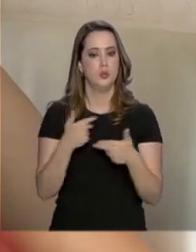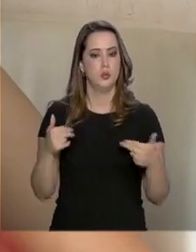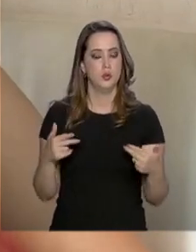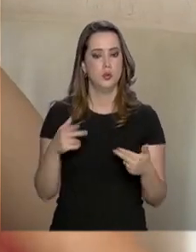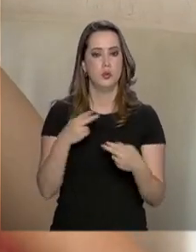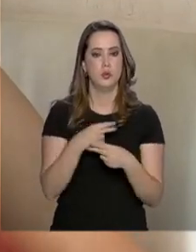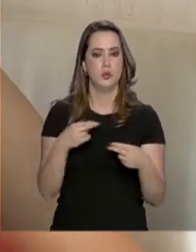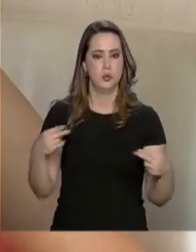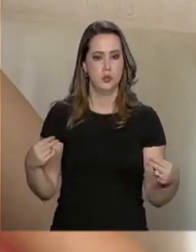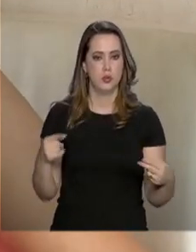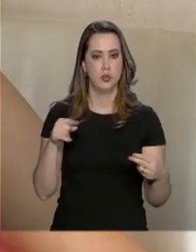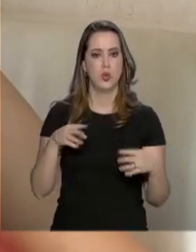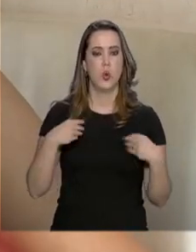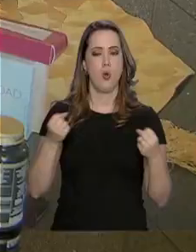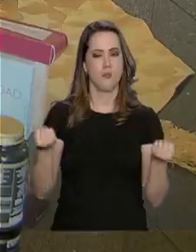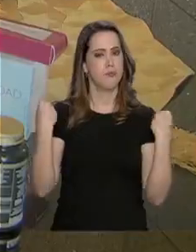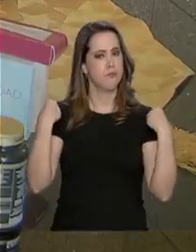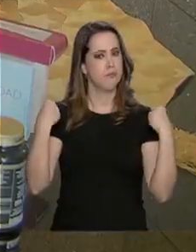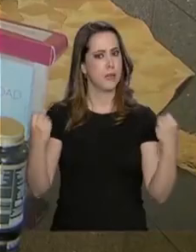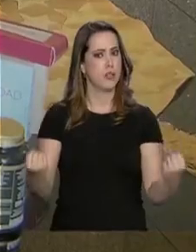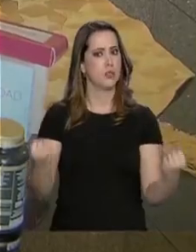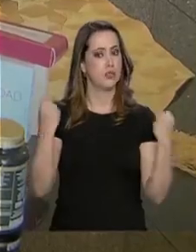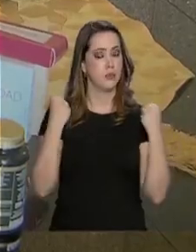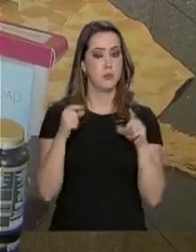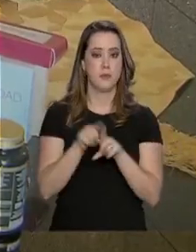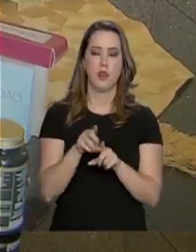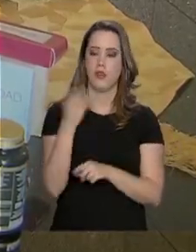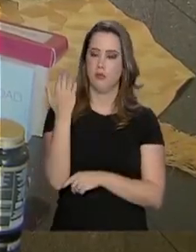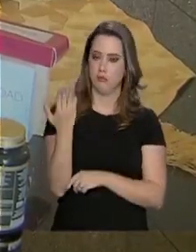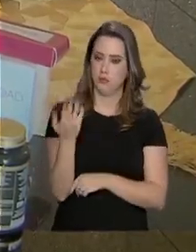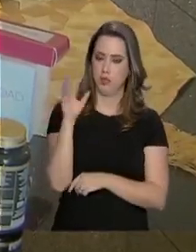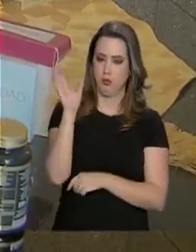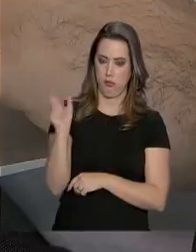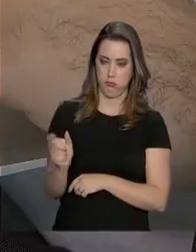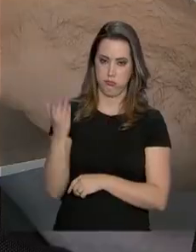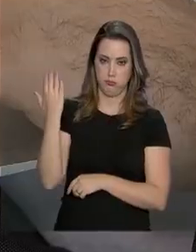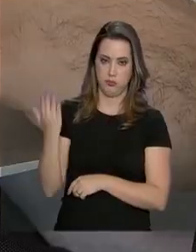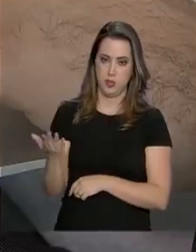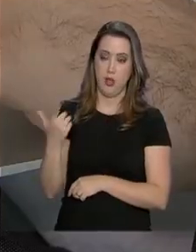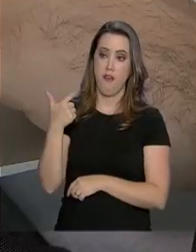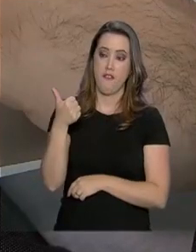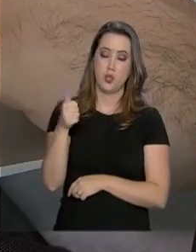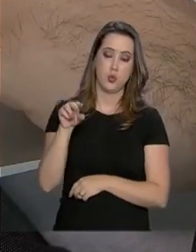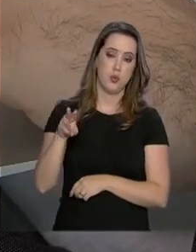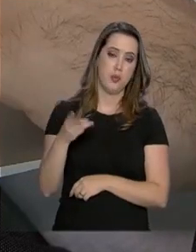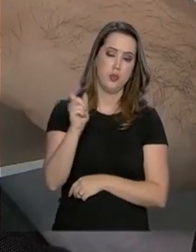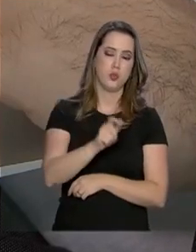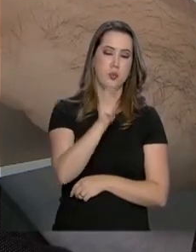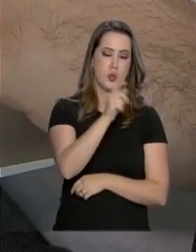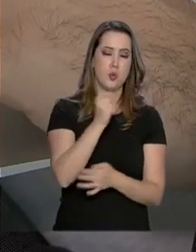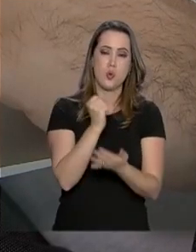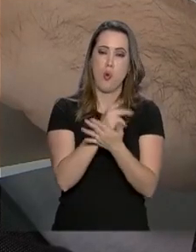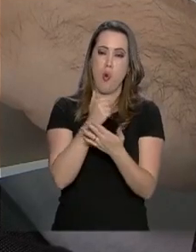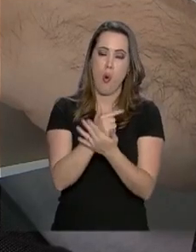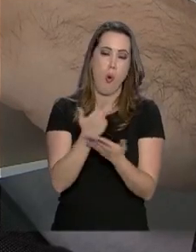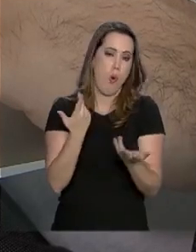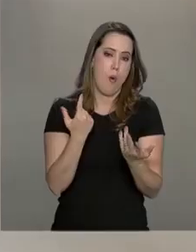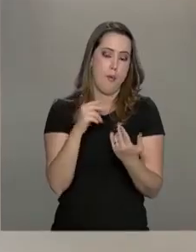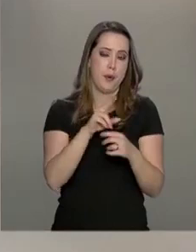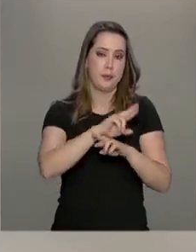produtos para ginástica. Assim como o Suzy, 21 milhões de brasileiros compram em sites